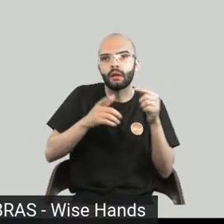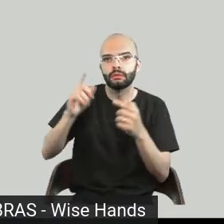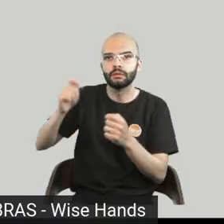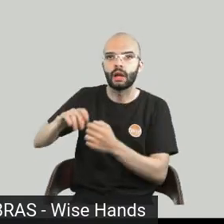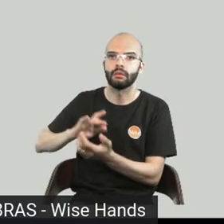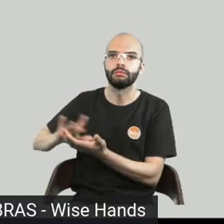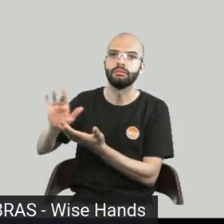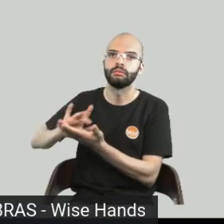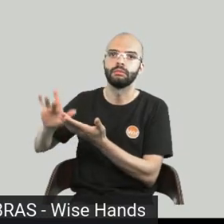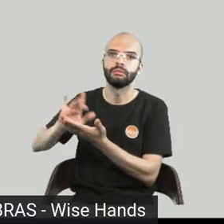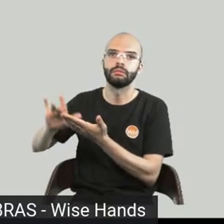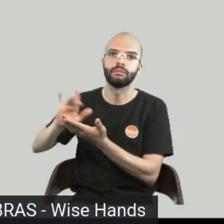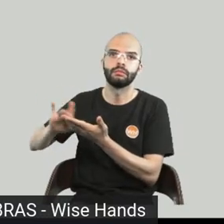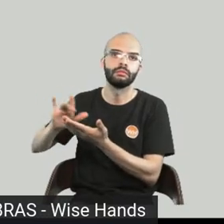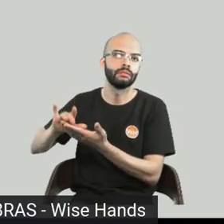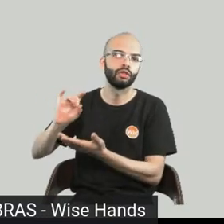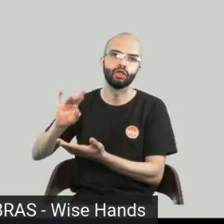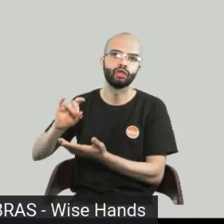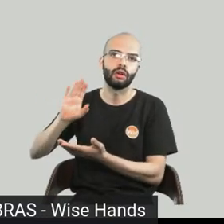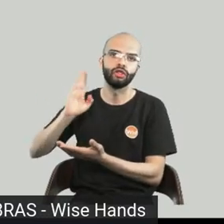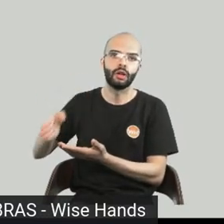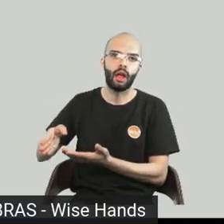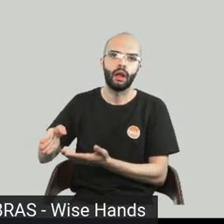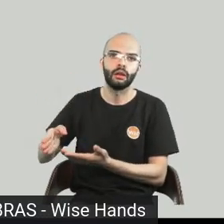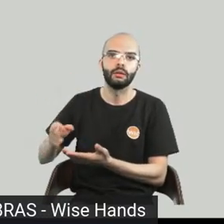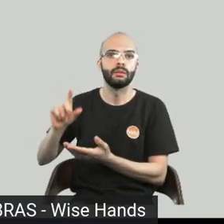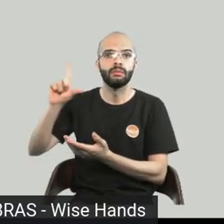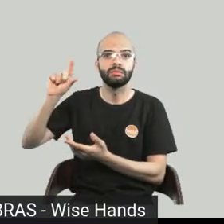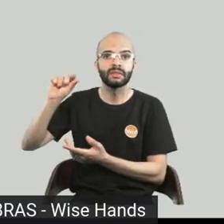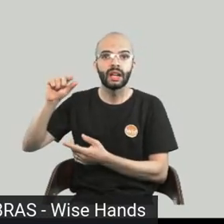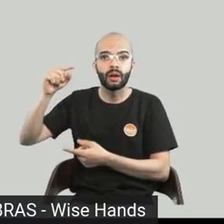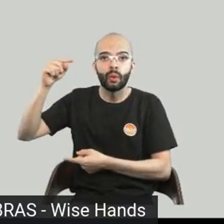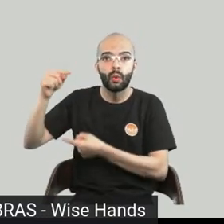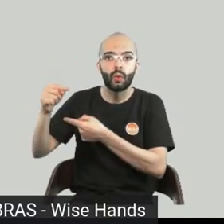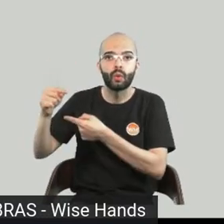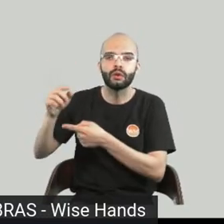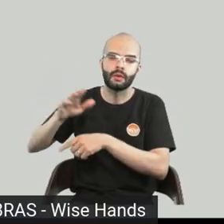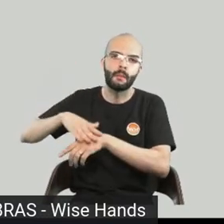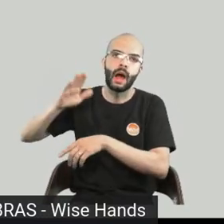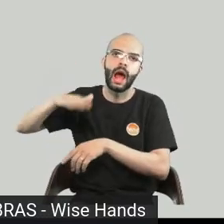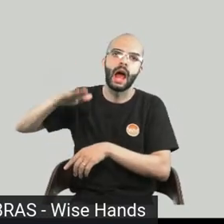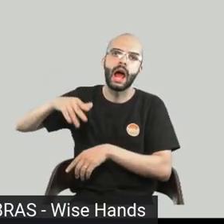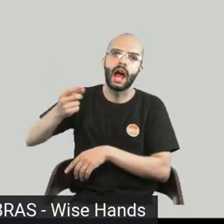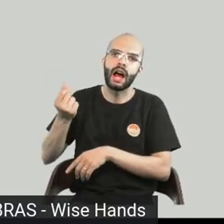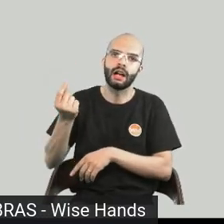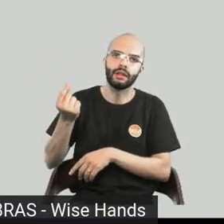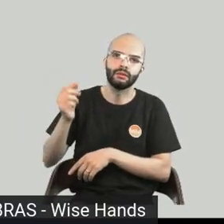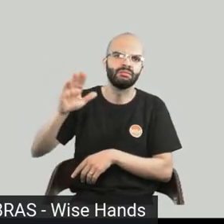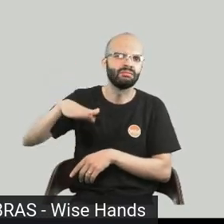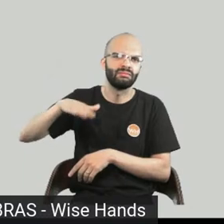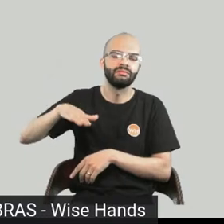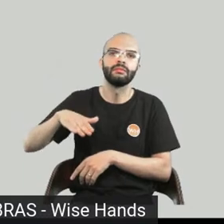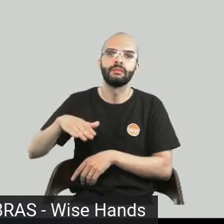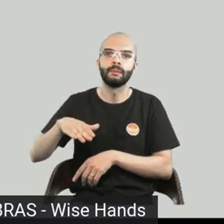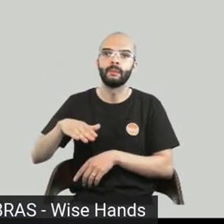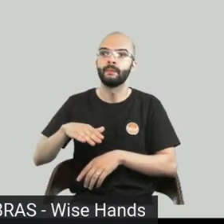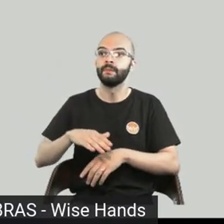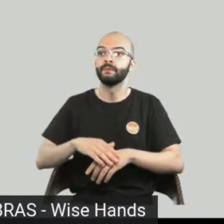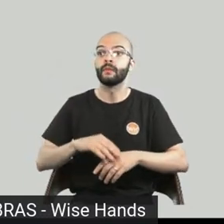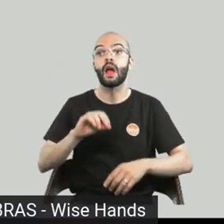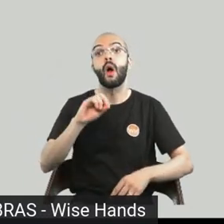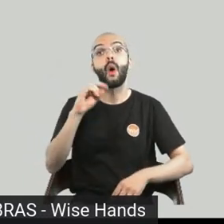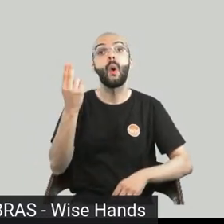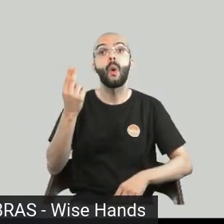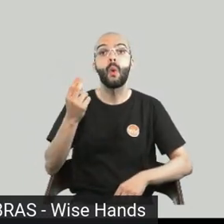sozinhos avulsos como e-books pequenos, curtinhos e mais baratos. Ou livros serializados,